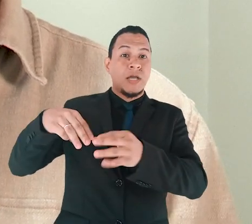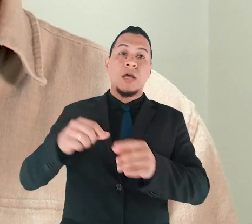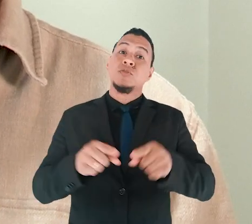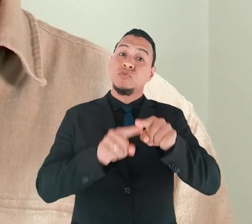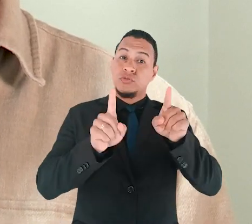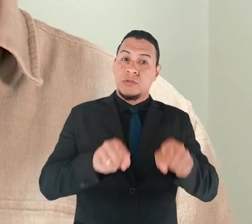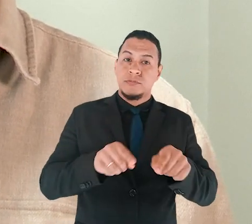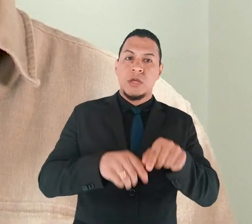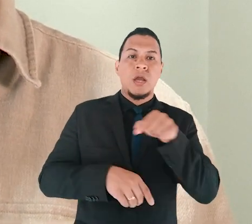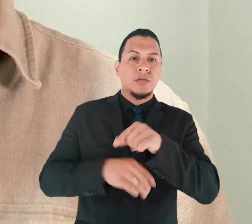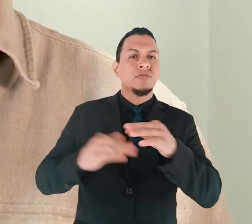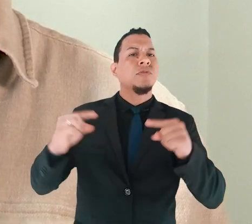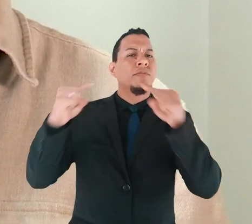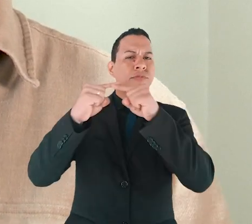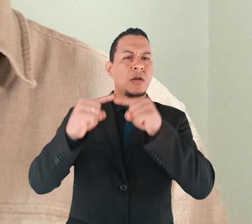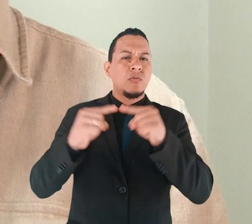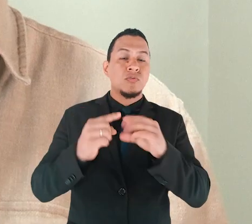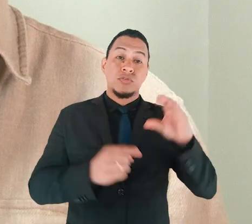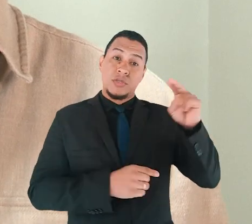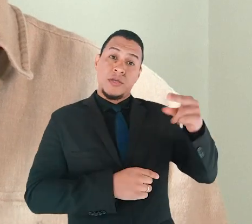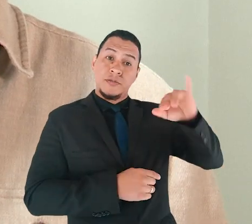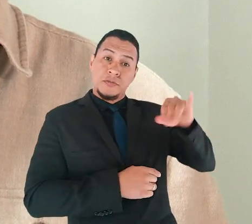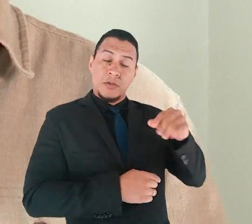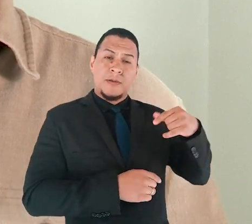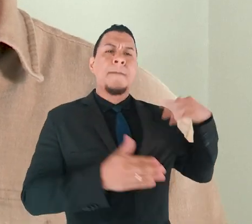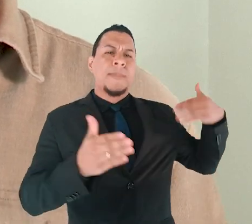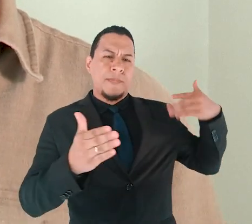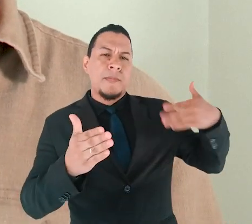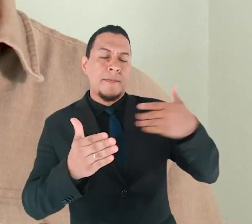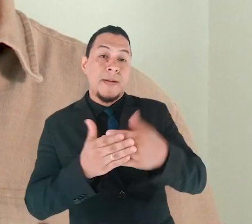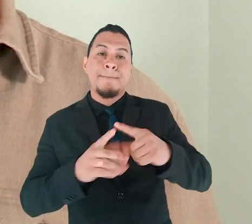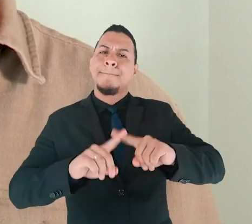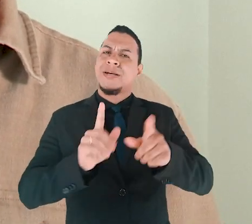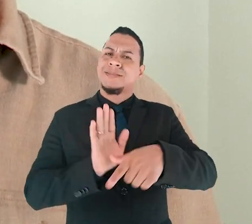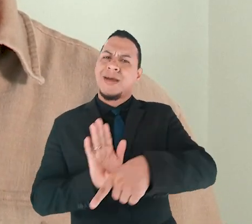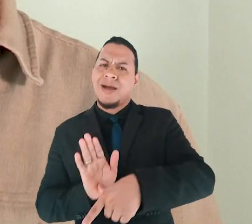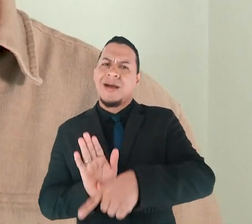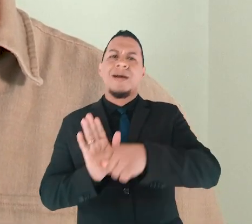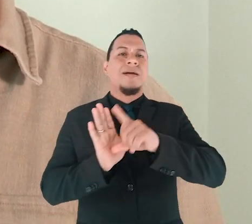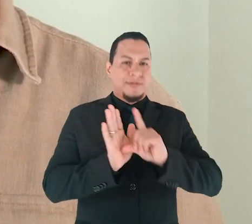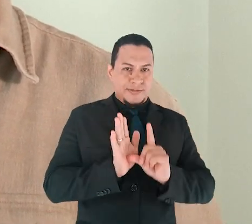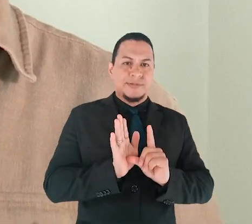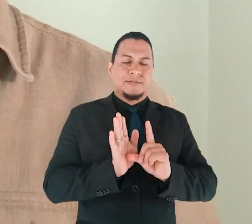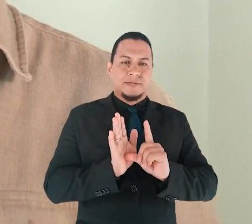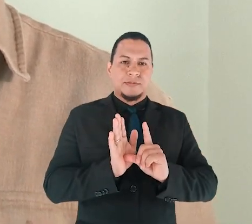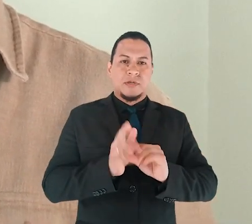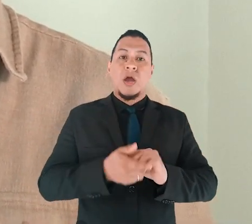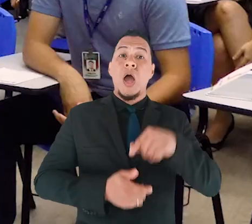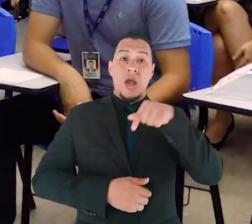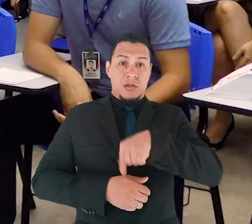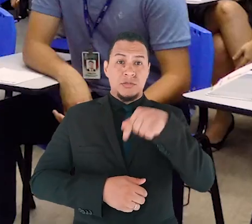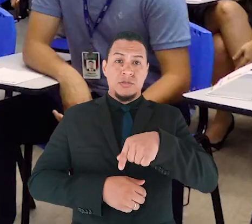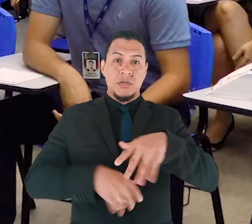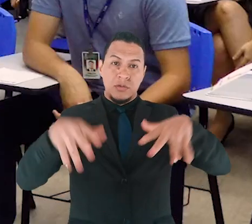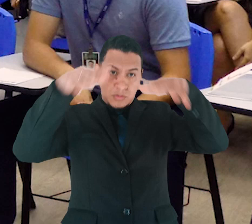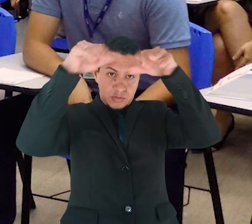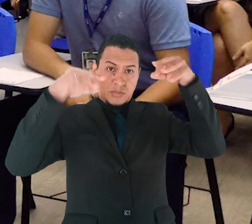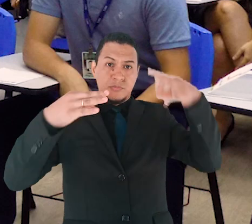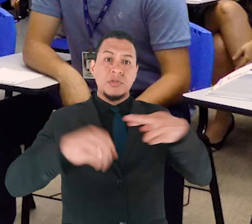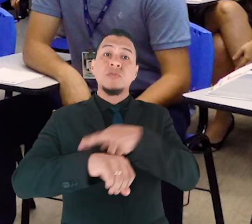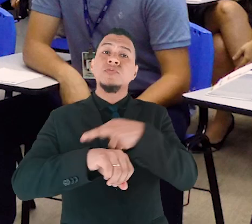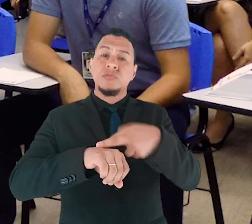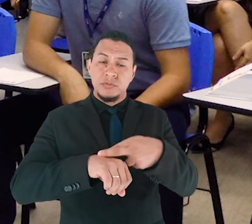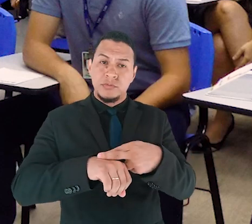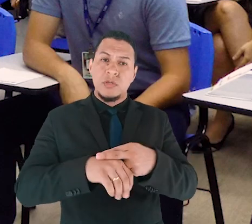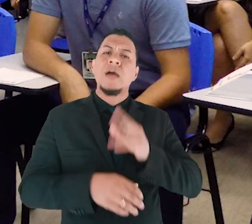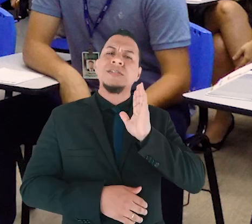magistratura e do Ministério Público, de uns anos para cá. Mas muito antes disso, muito antes disso, o Tribunal de Justiça Local de Roraima